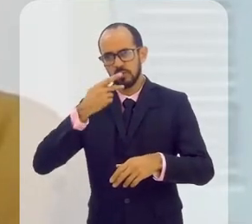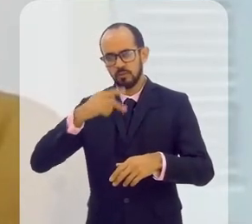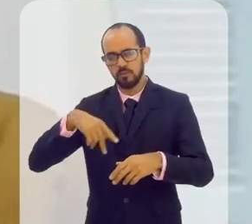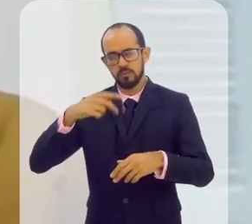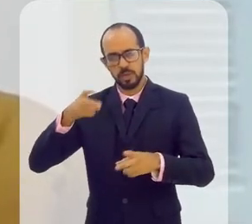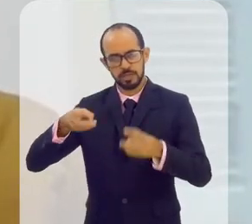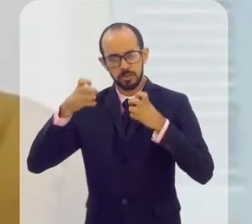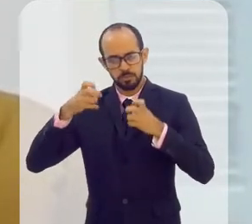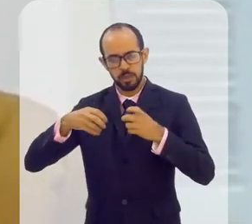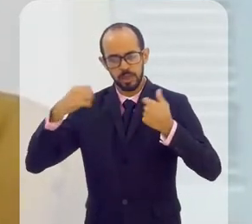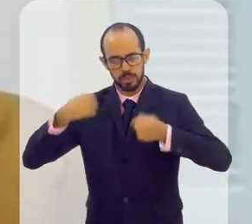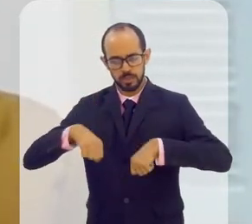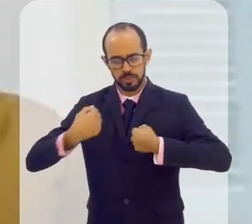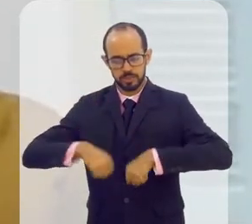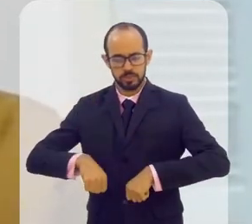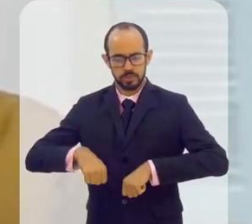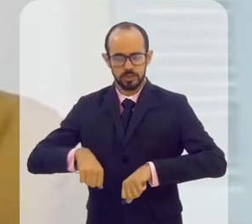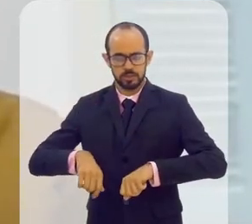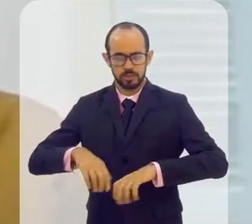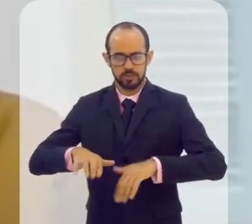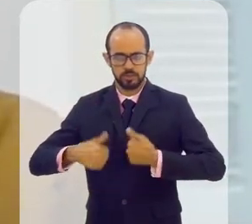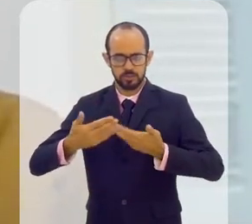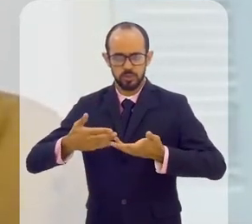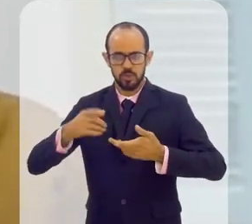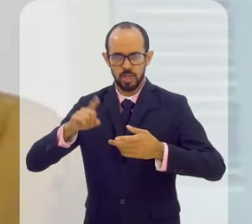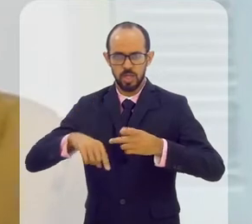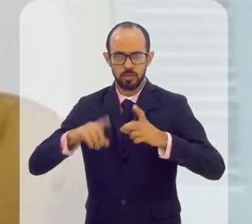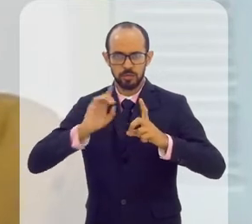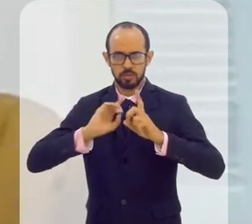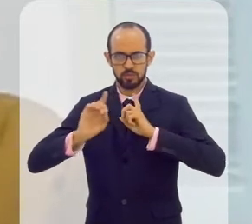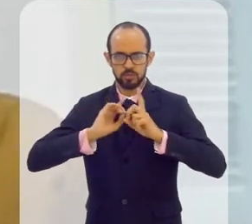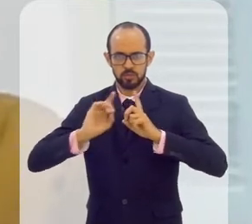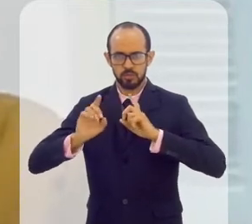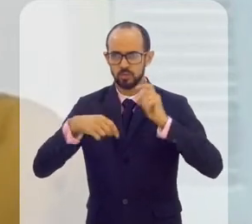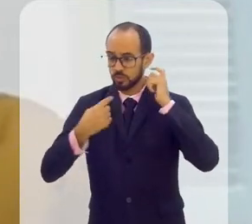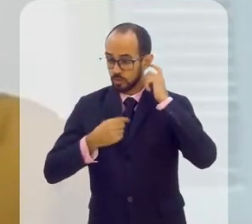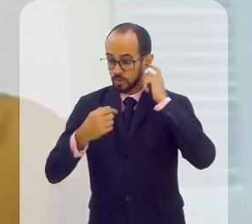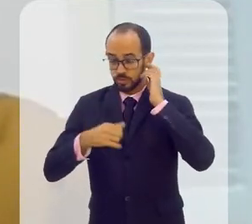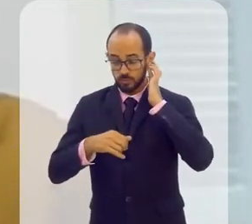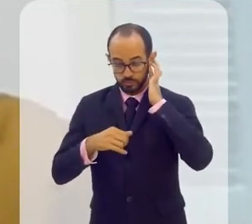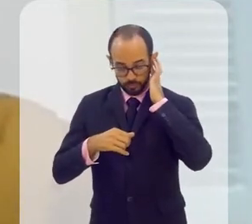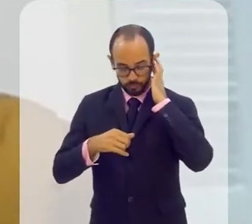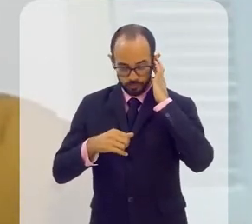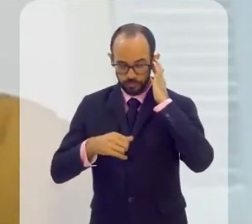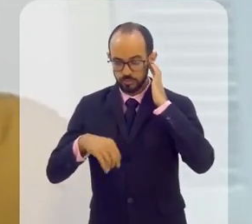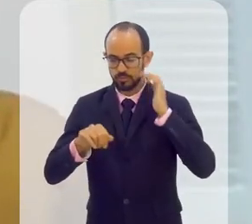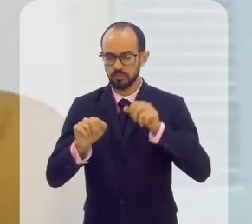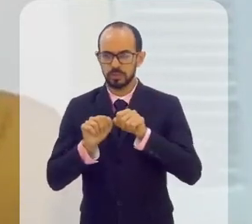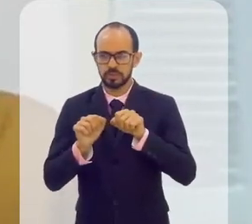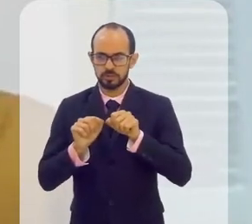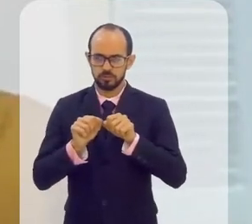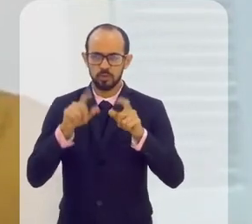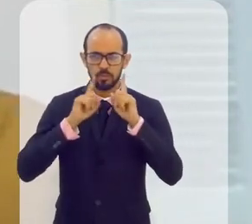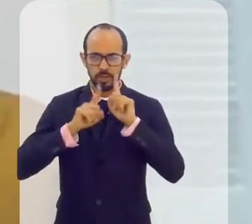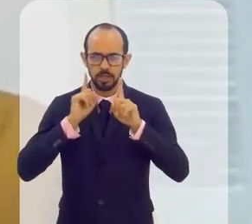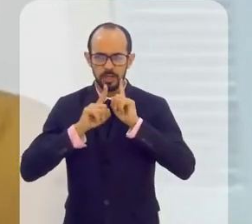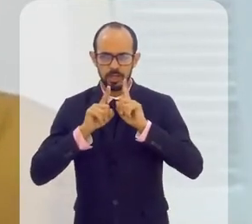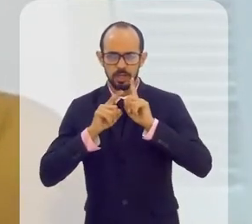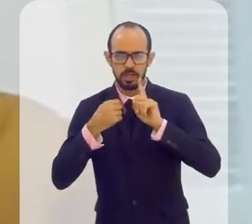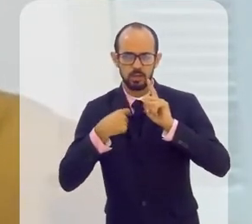olhar para as áreas de demanda, né? Então, isso até é uma discussão que a gente tem feito especificamente com o Maricai, então, assim, já